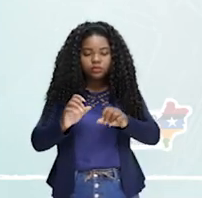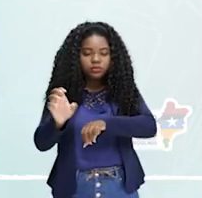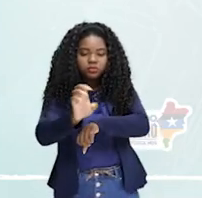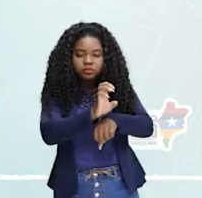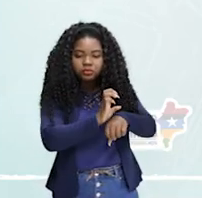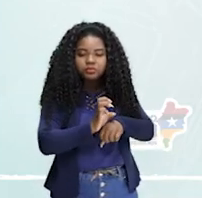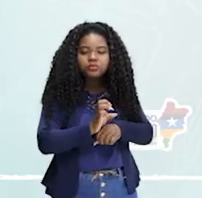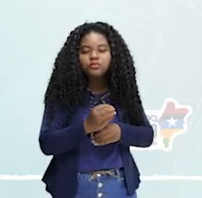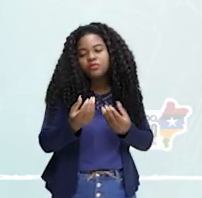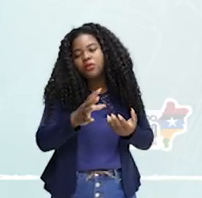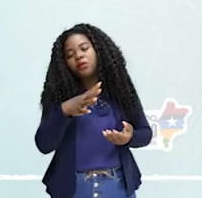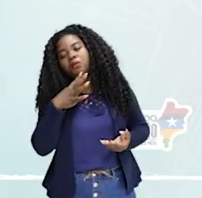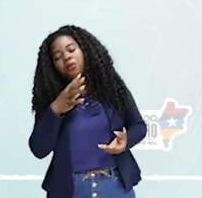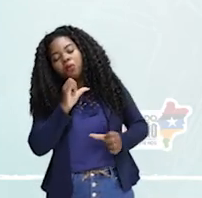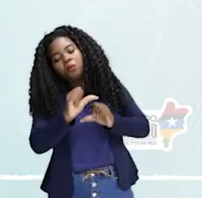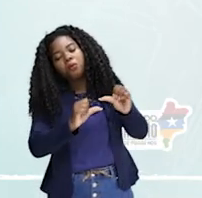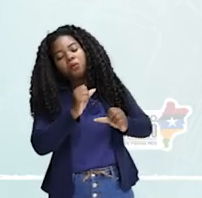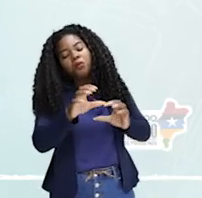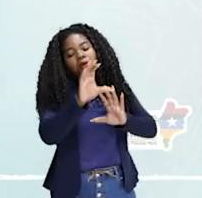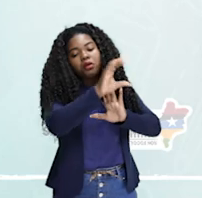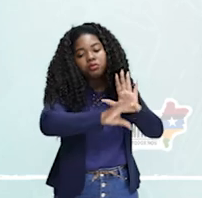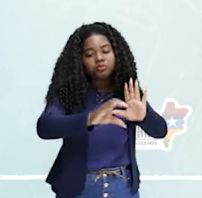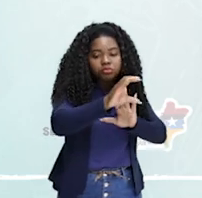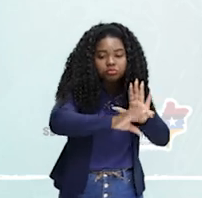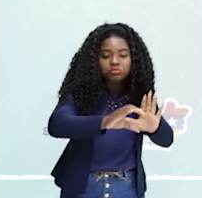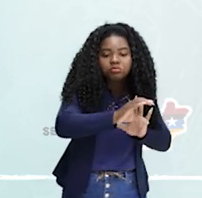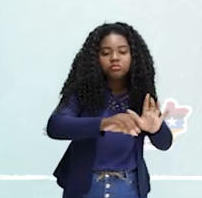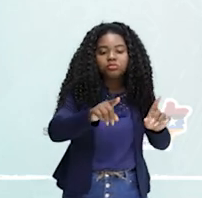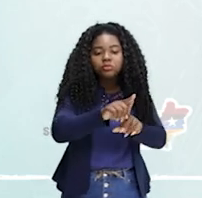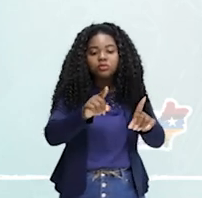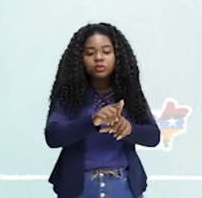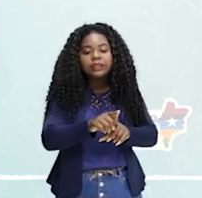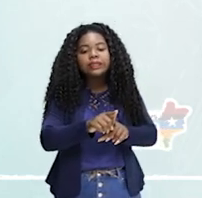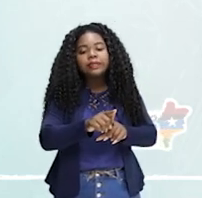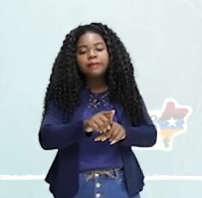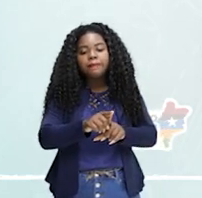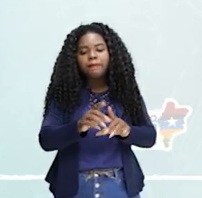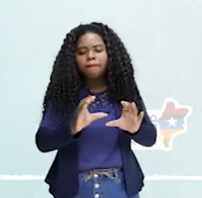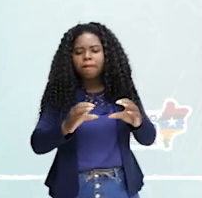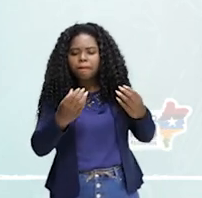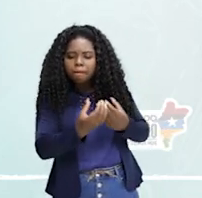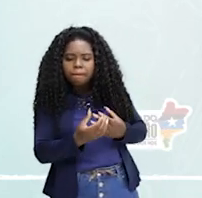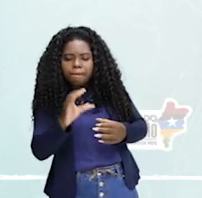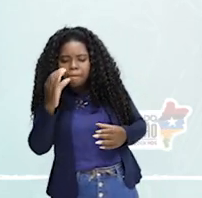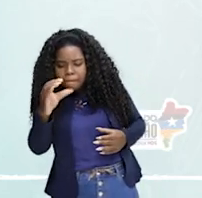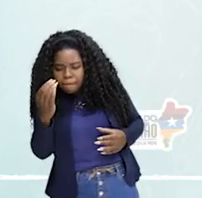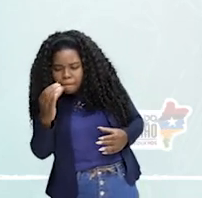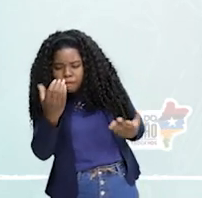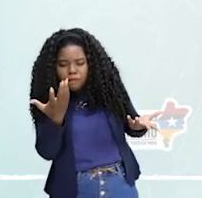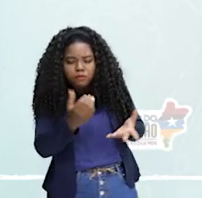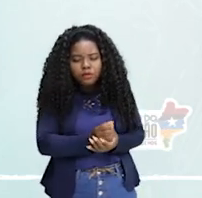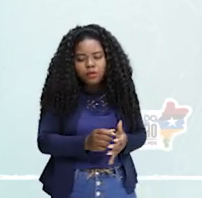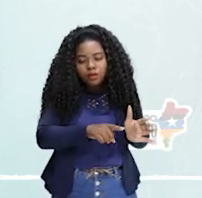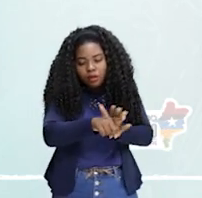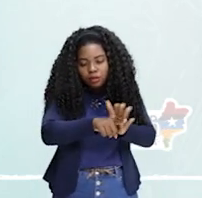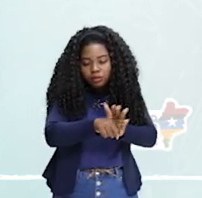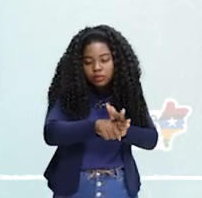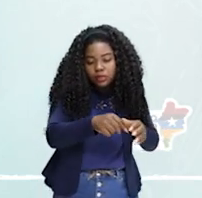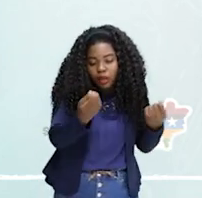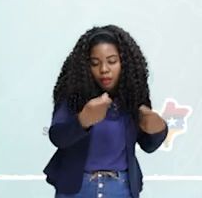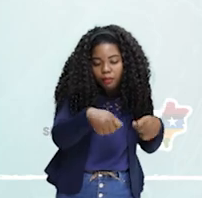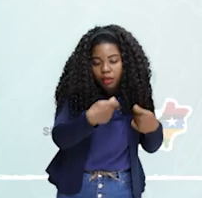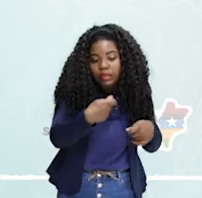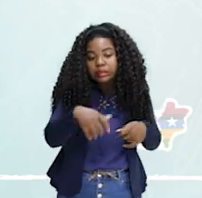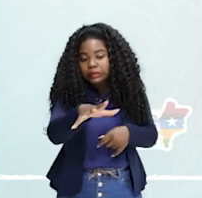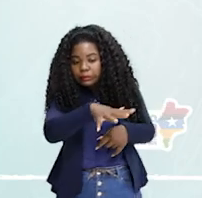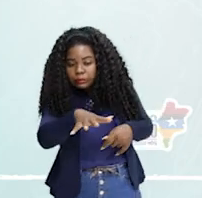conhecimento sobre as mudanças do clima, identifica onde há consciência na comunidade científica, e em que áreas as pesquisas são mais necessárias. E, além